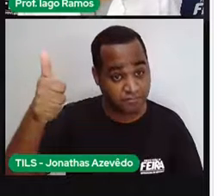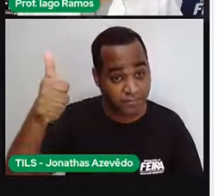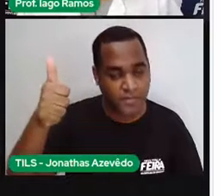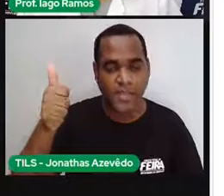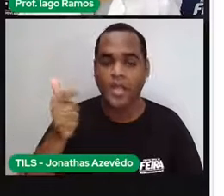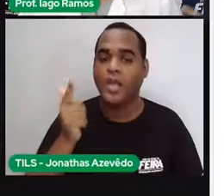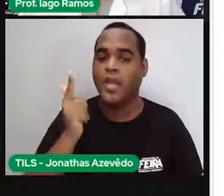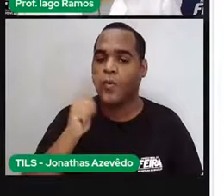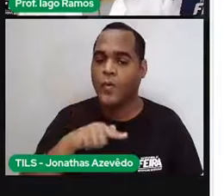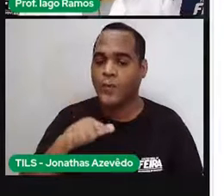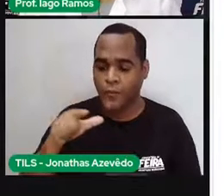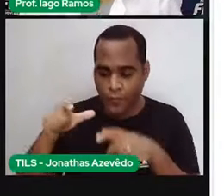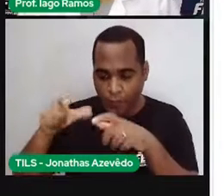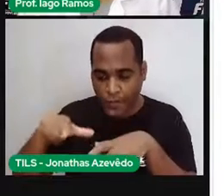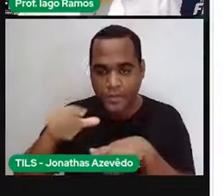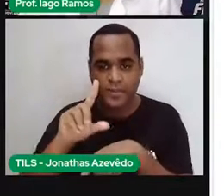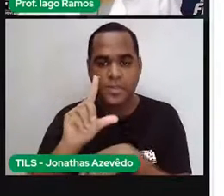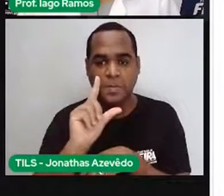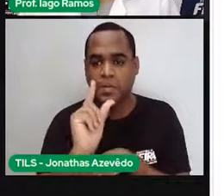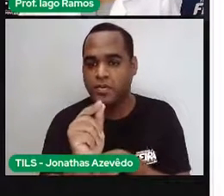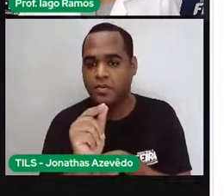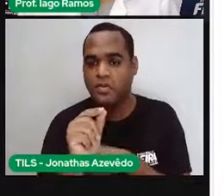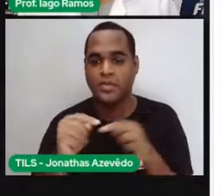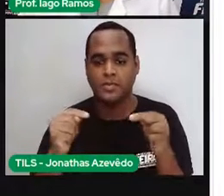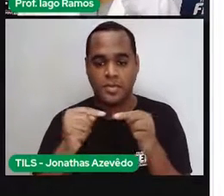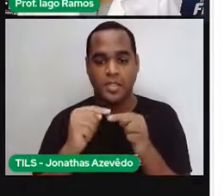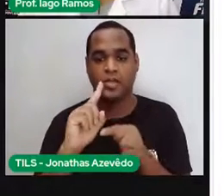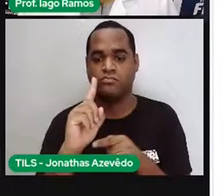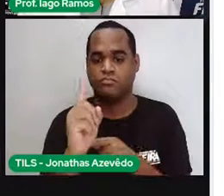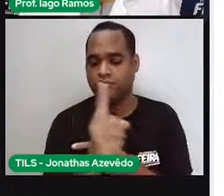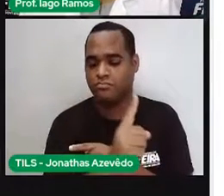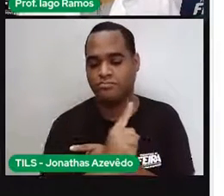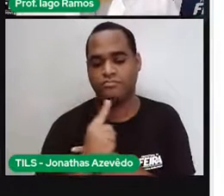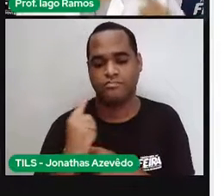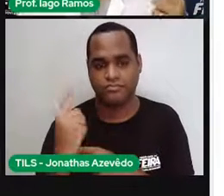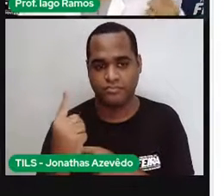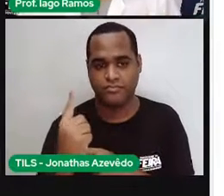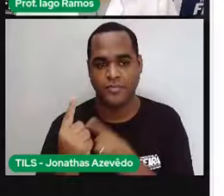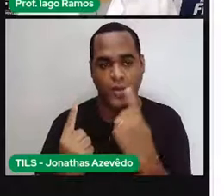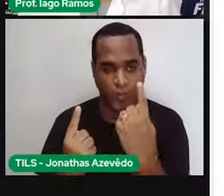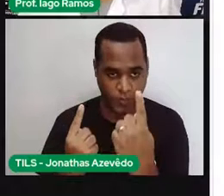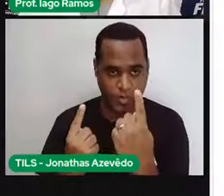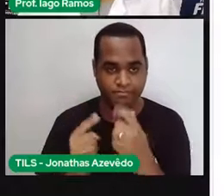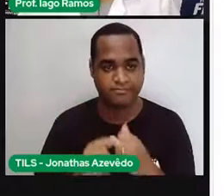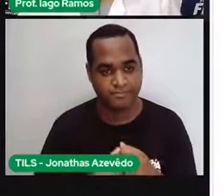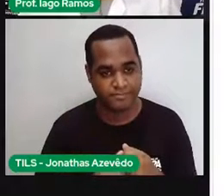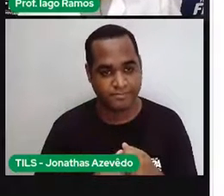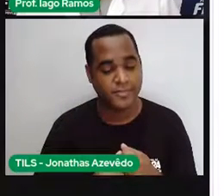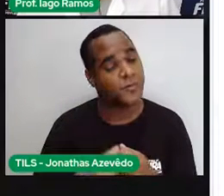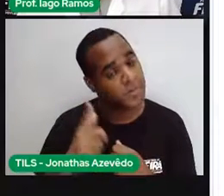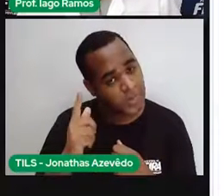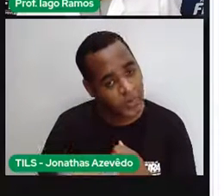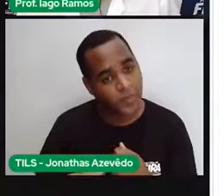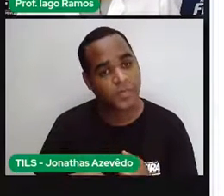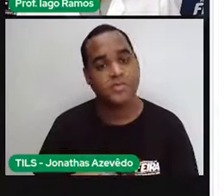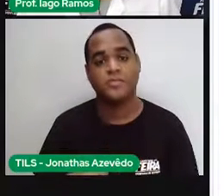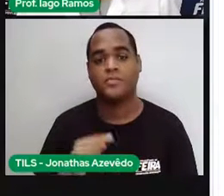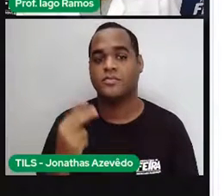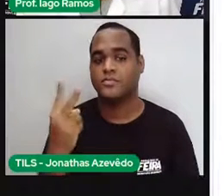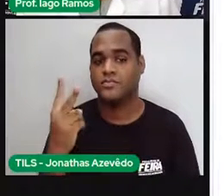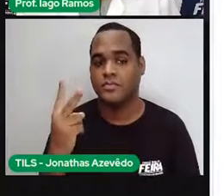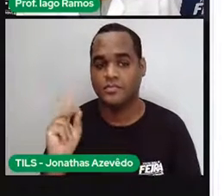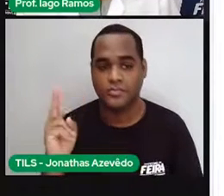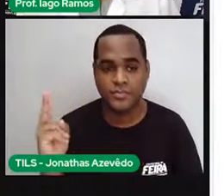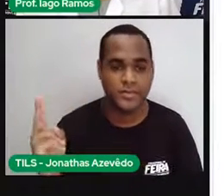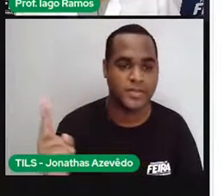no lugar onde você saiu, você completa uma volta. E aí você vai fazer isso de novo. vai correr